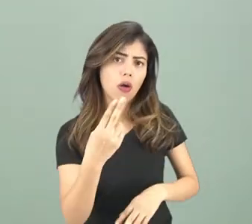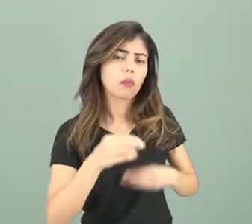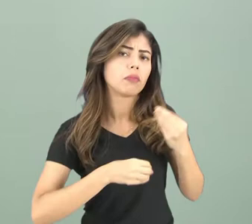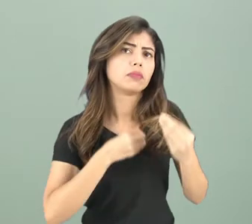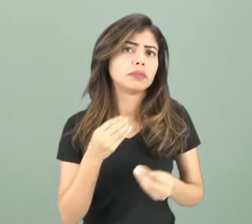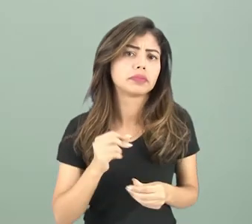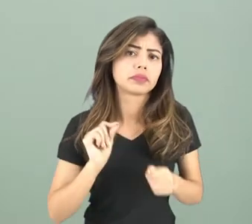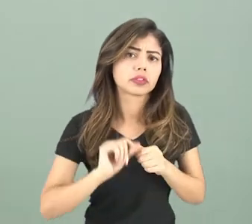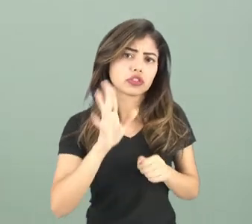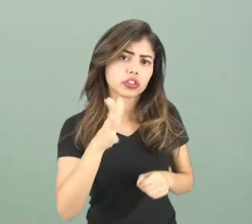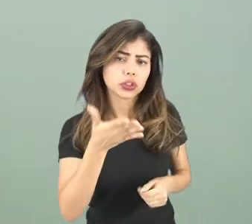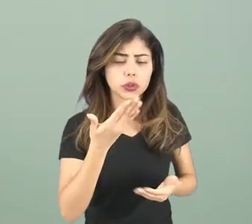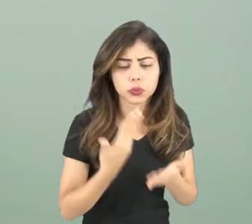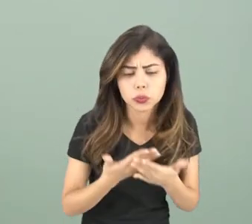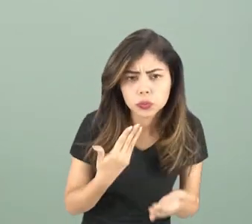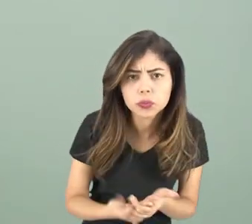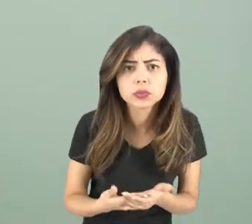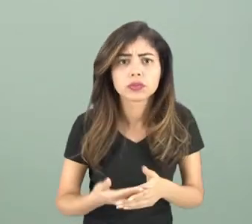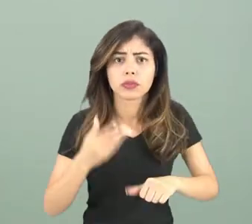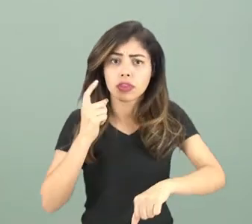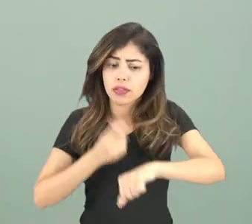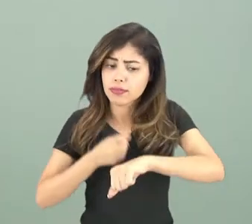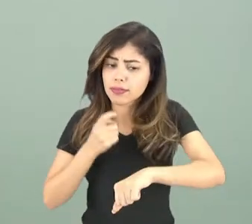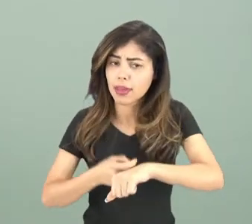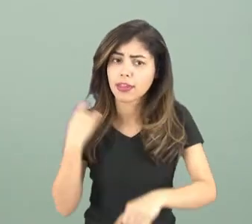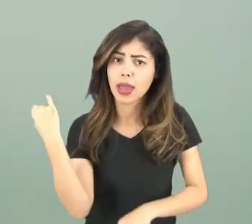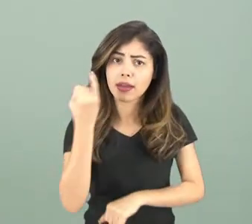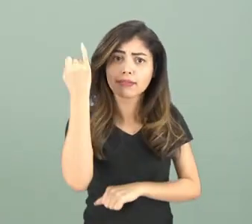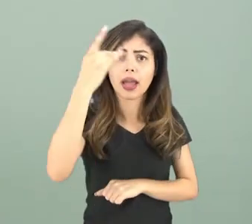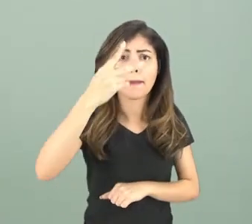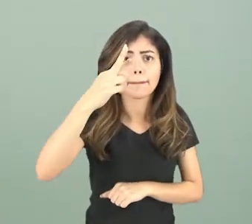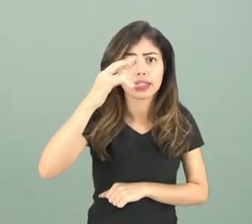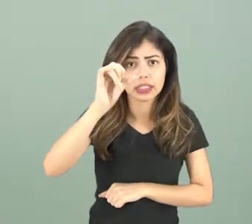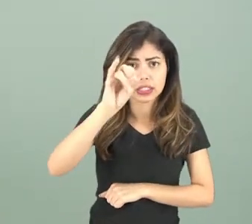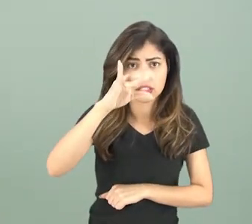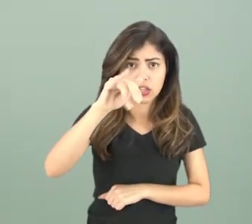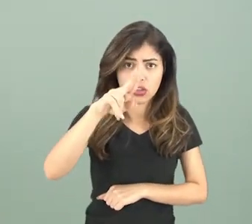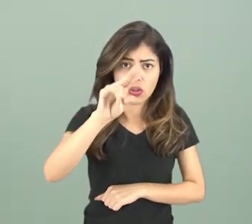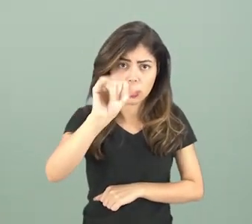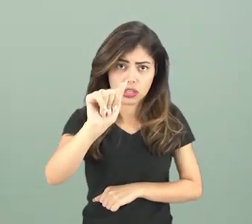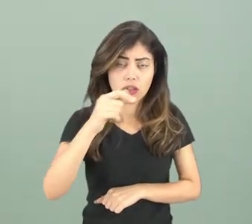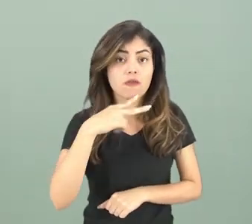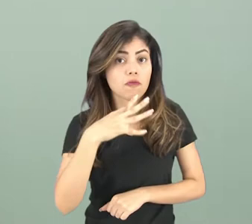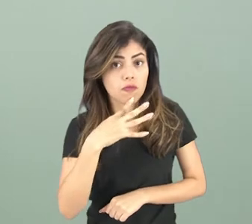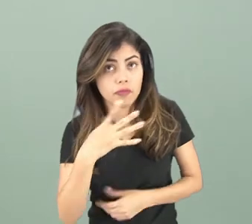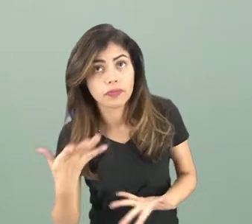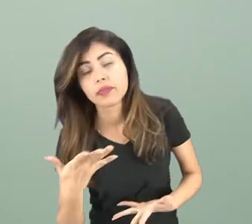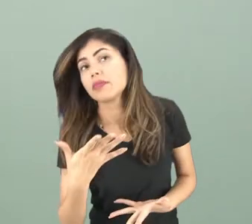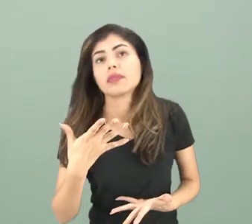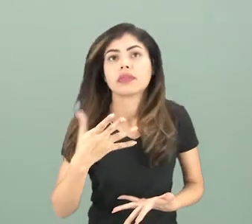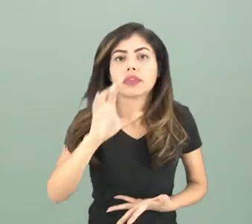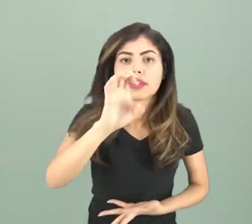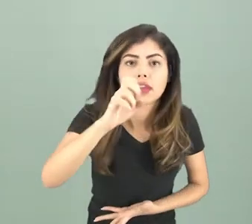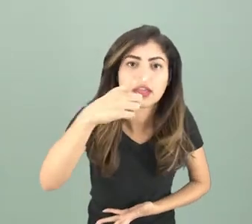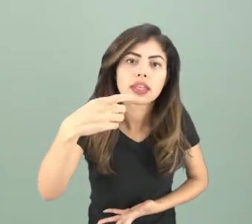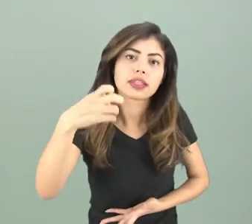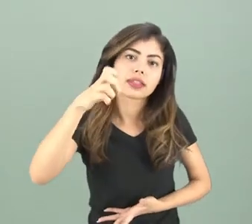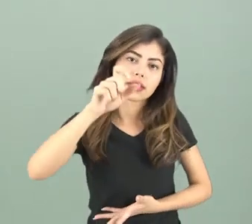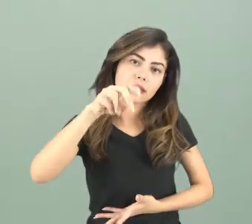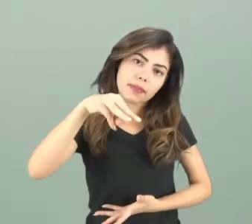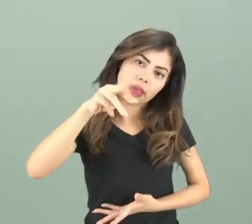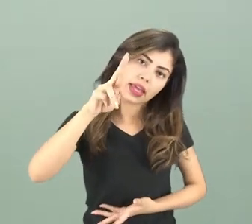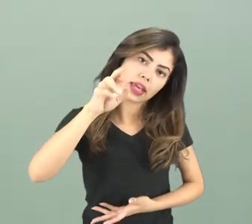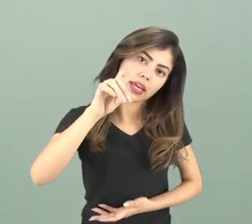Não sei se vocês já estudaram sobre as pedras preciosas e eu vou falar de um tipo específico que é a que eu mais conheço, chamada de esmeralda. A